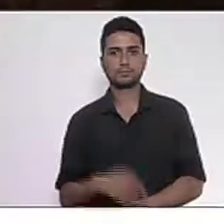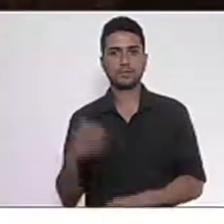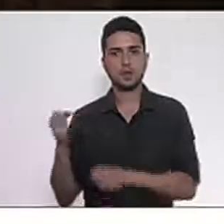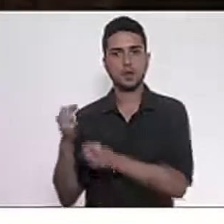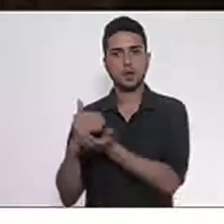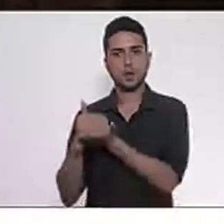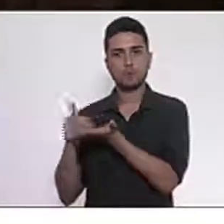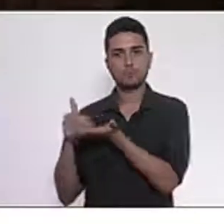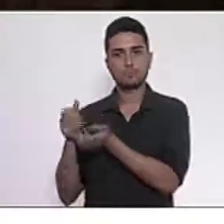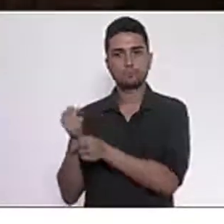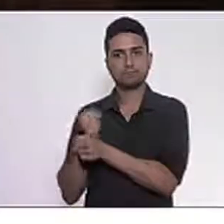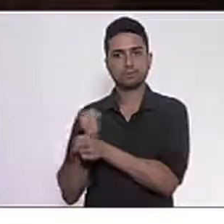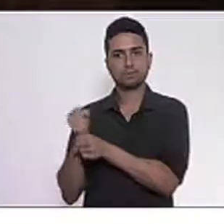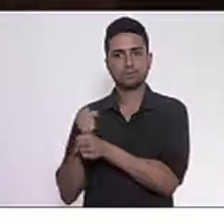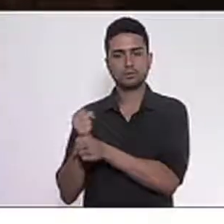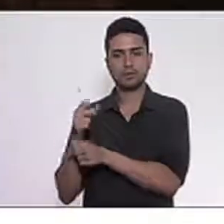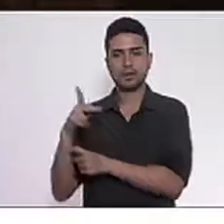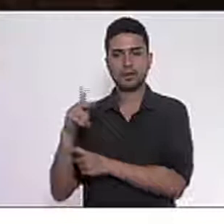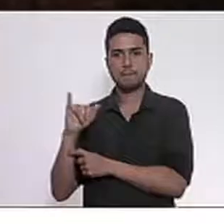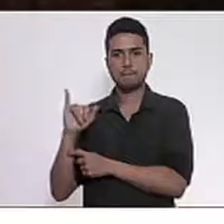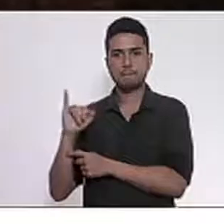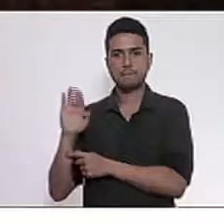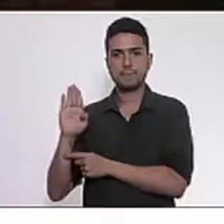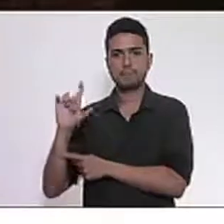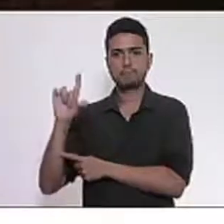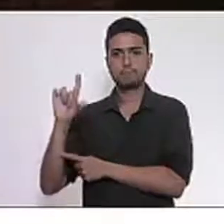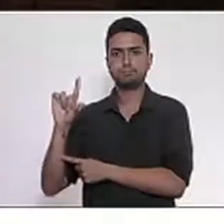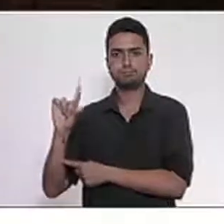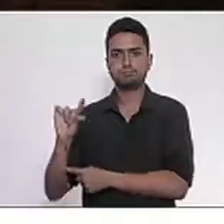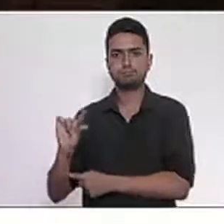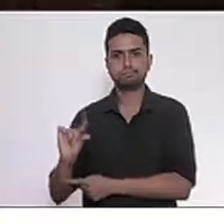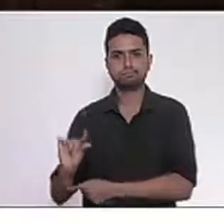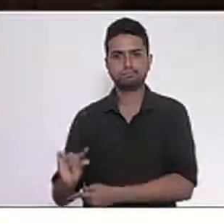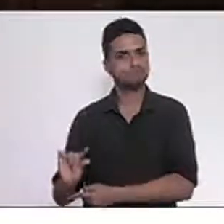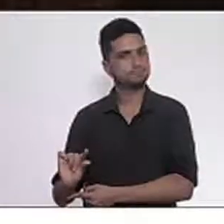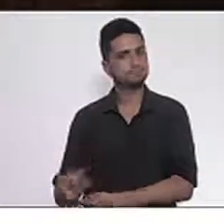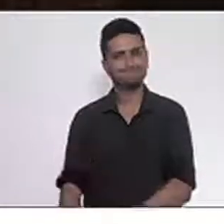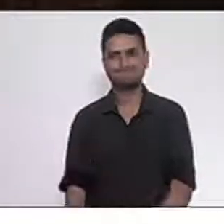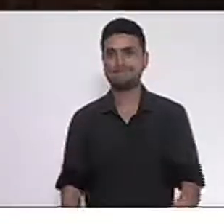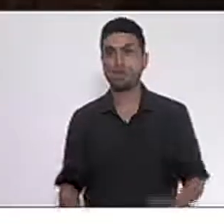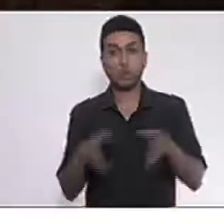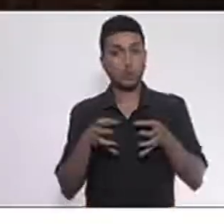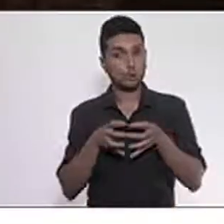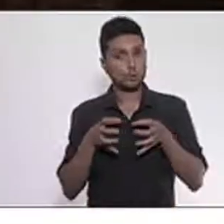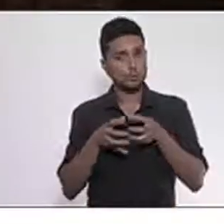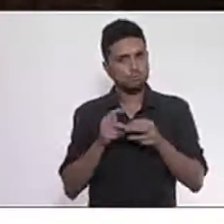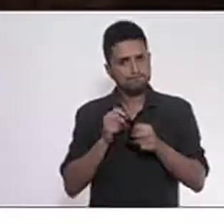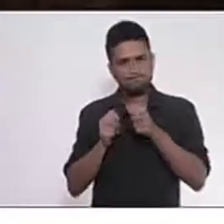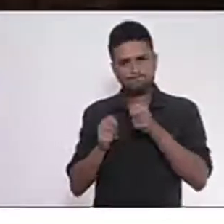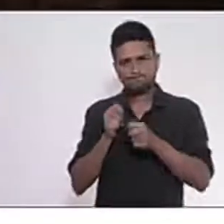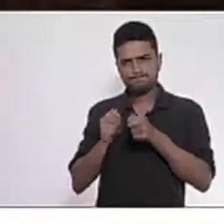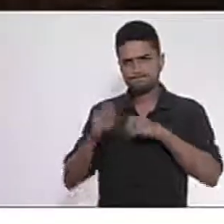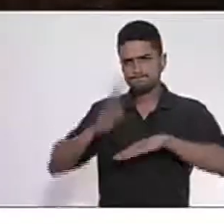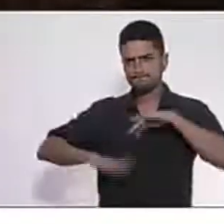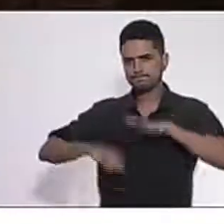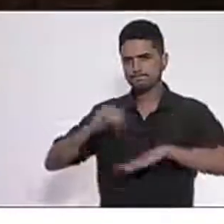caindo. Caindo. Isso, para os economistas, simboliza,